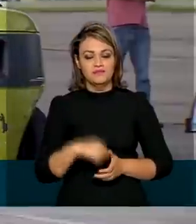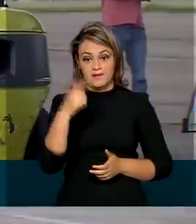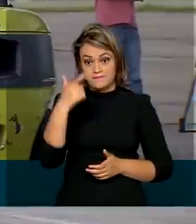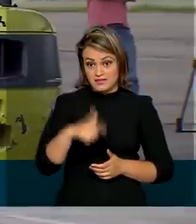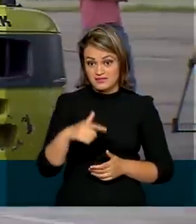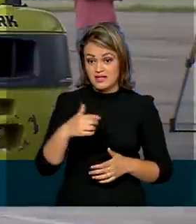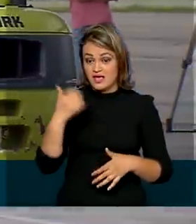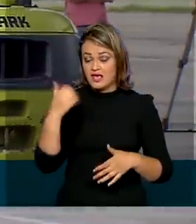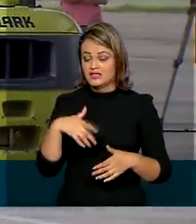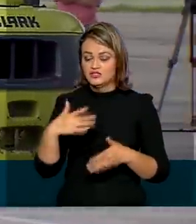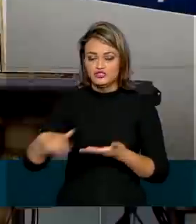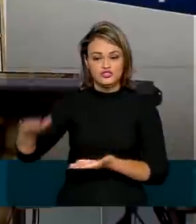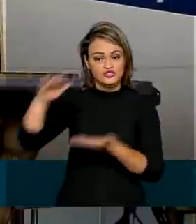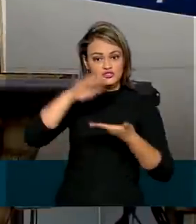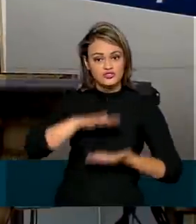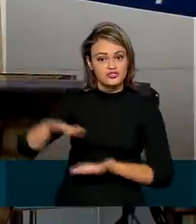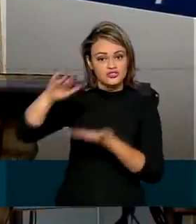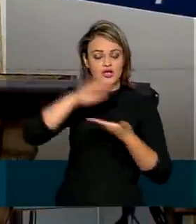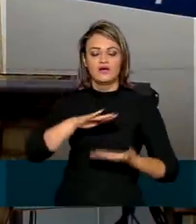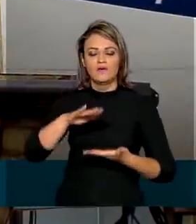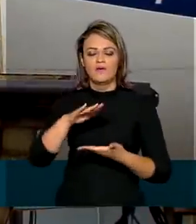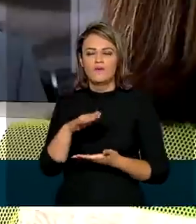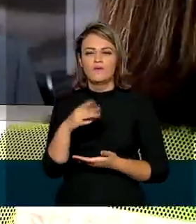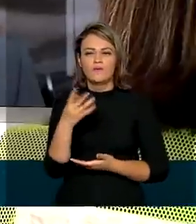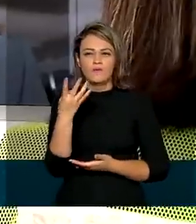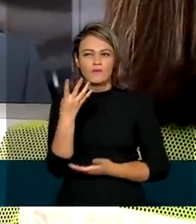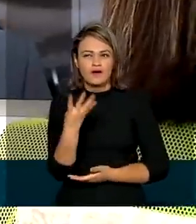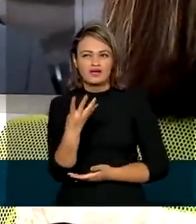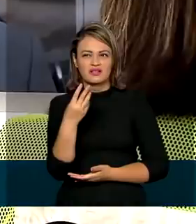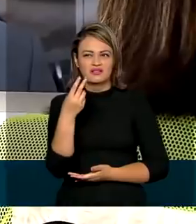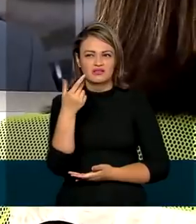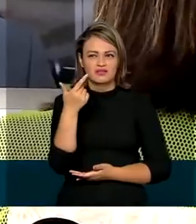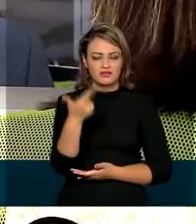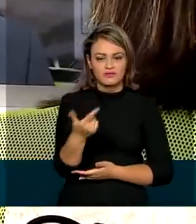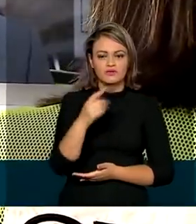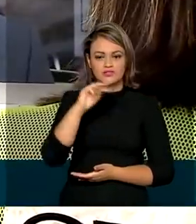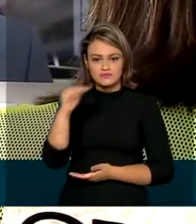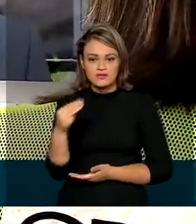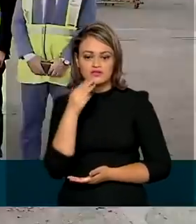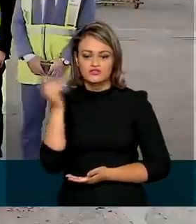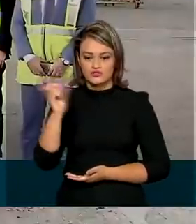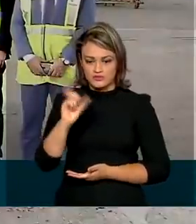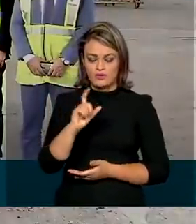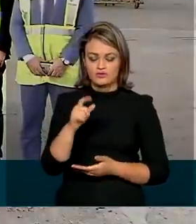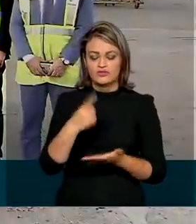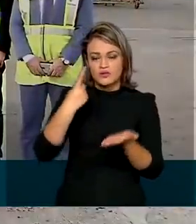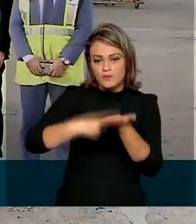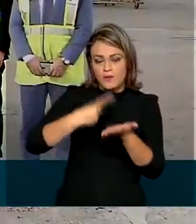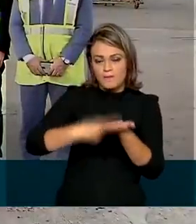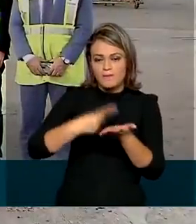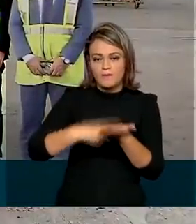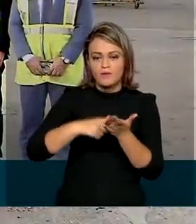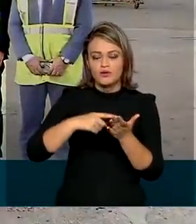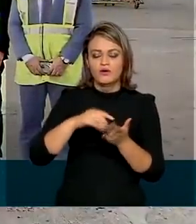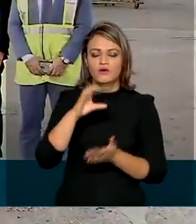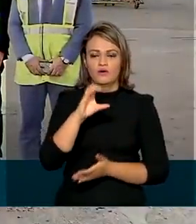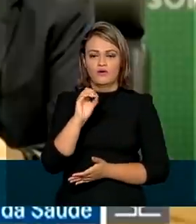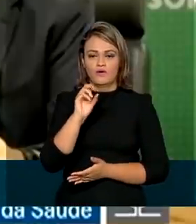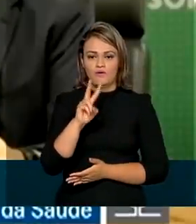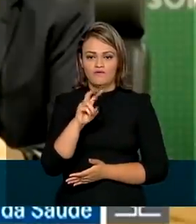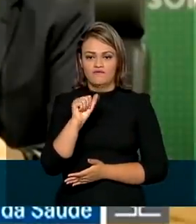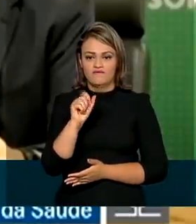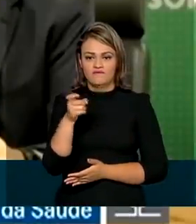disse que começaram a chegar no Brasil parte de 42 milhões de doses obtidas por meio do consórcio global COVAX